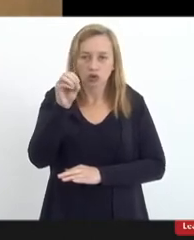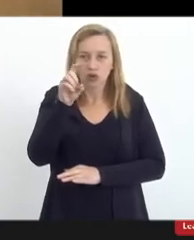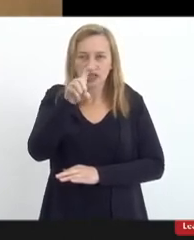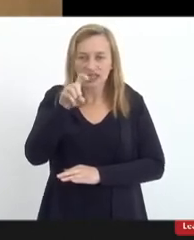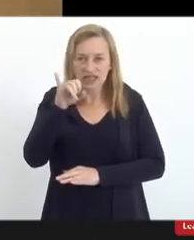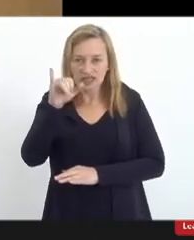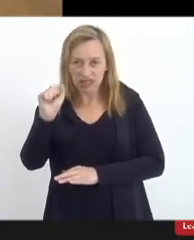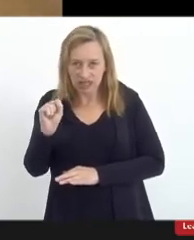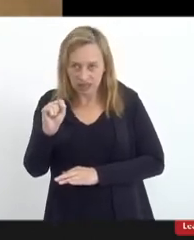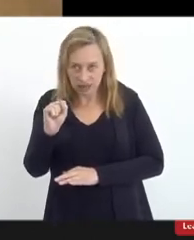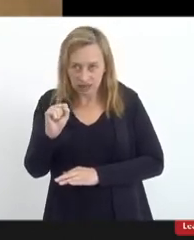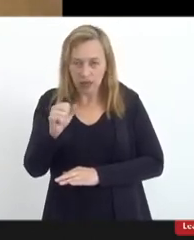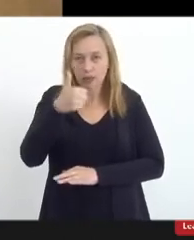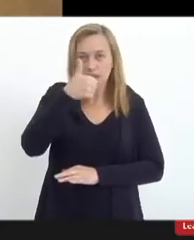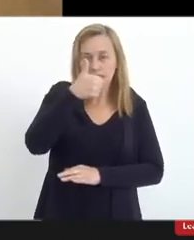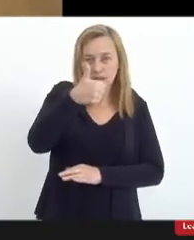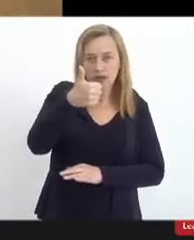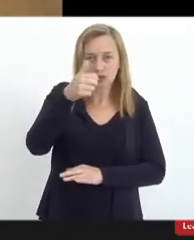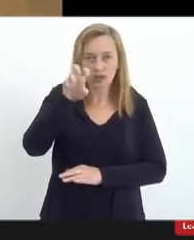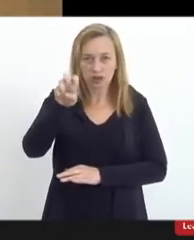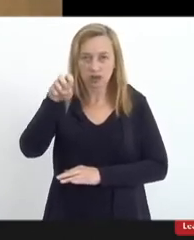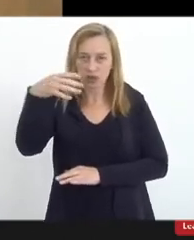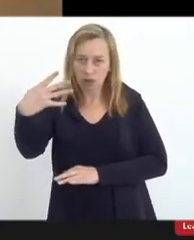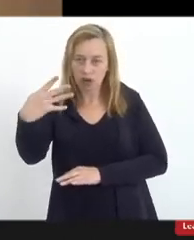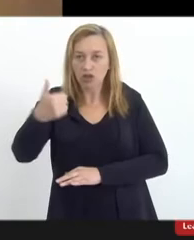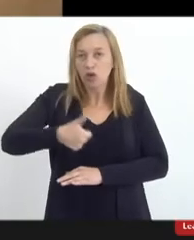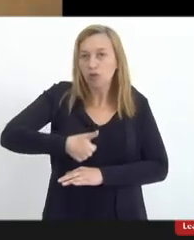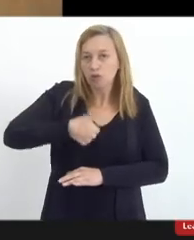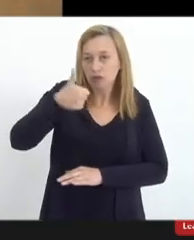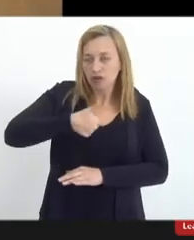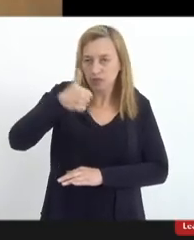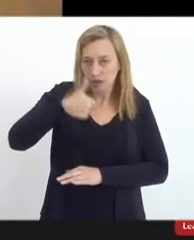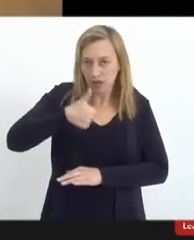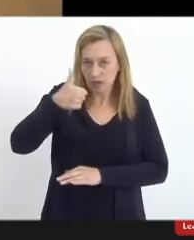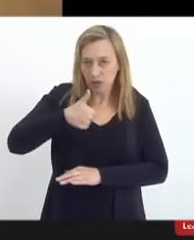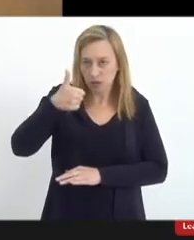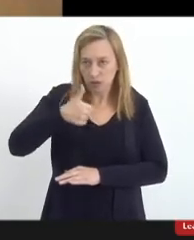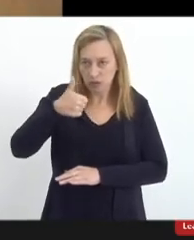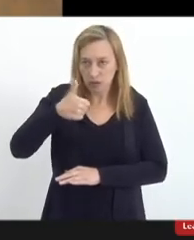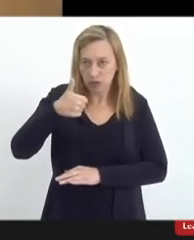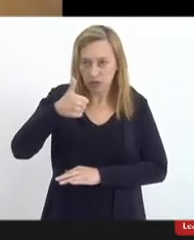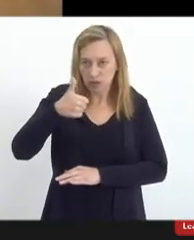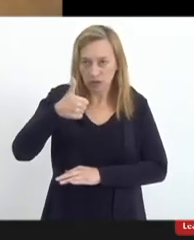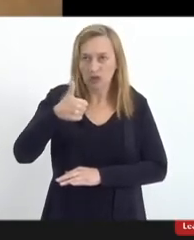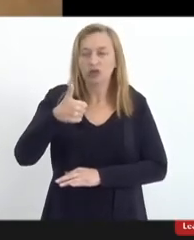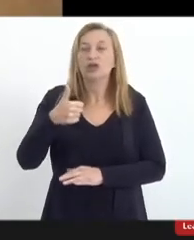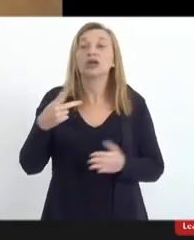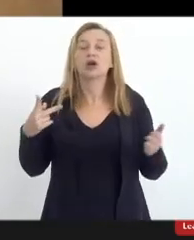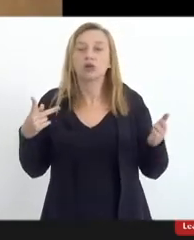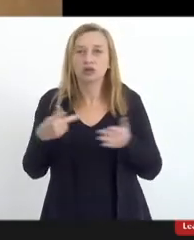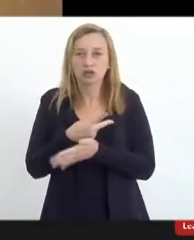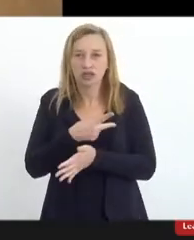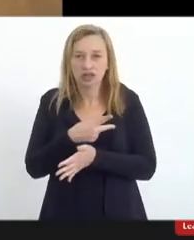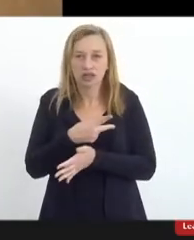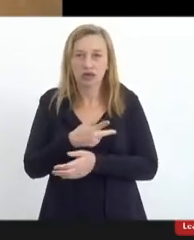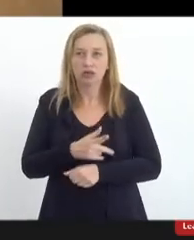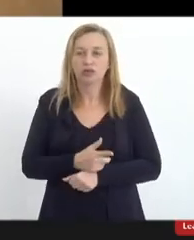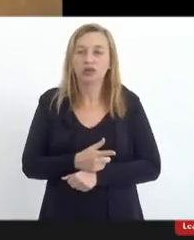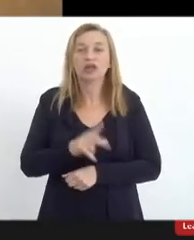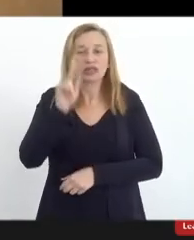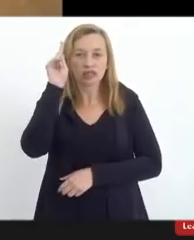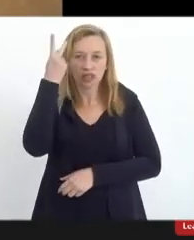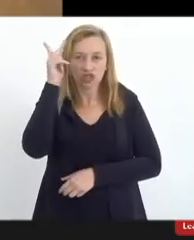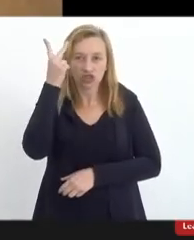do Oriente de 1054, que foi o primeiro racha, o primeiro cisma que aconteceu na